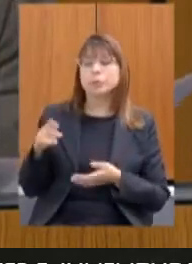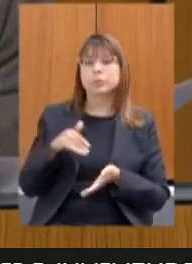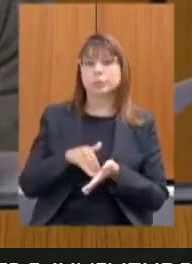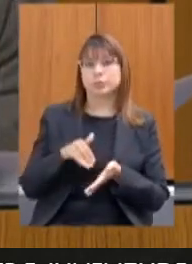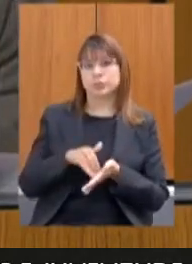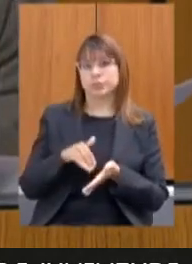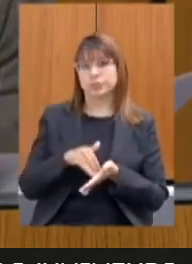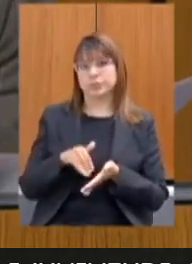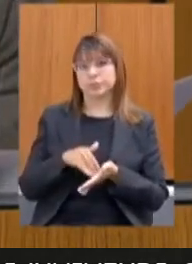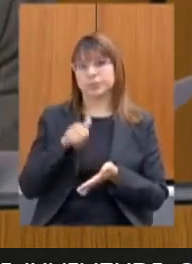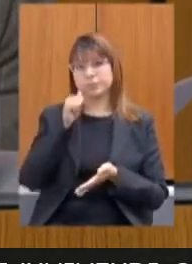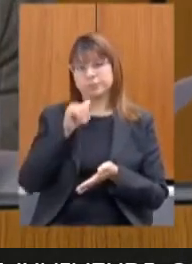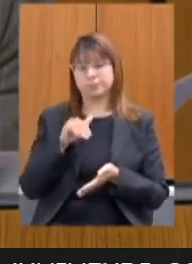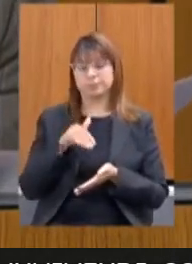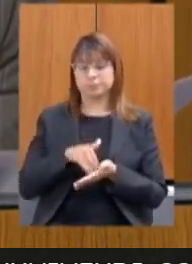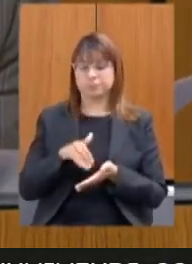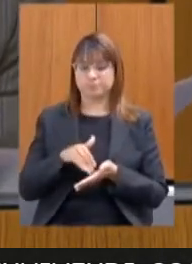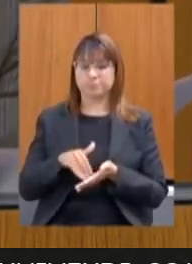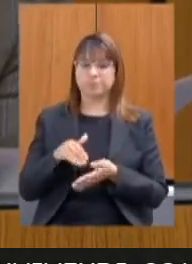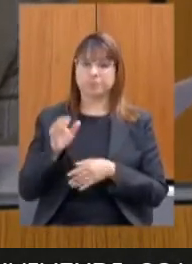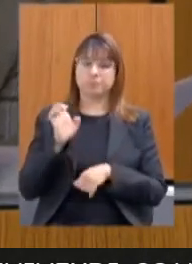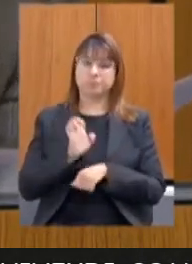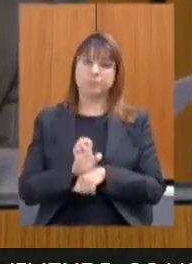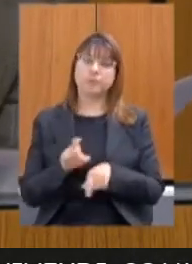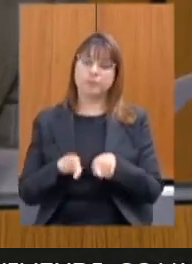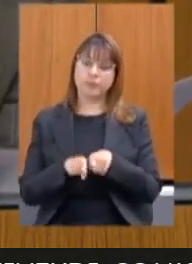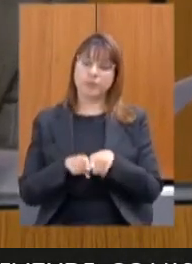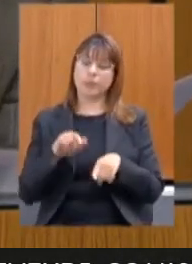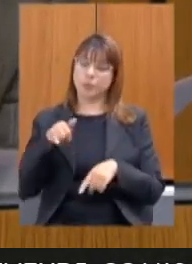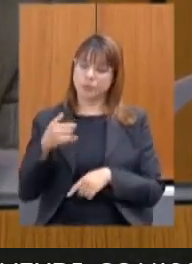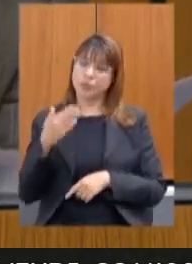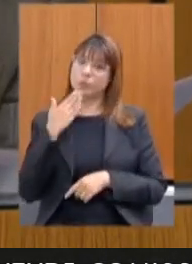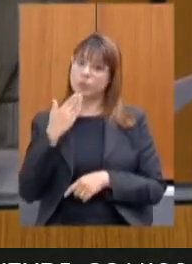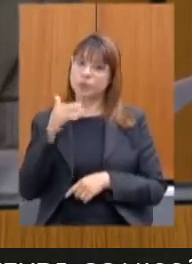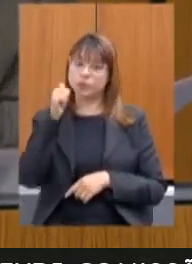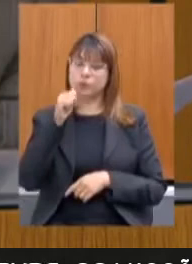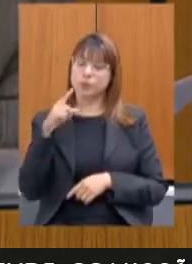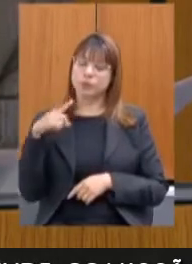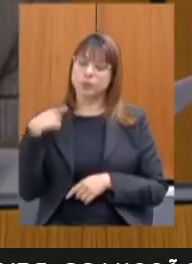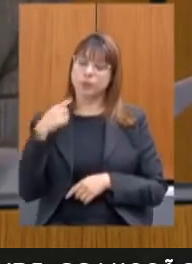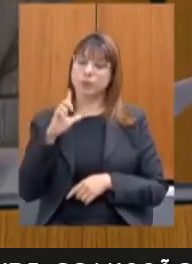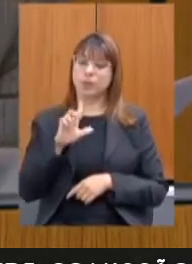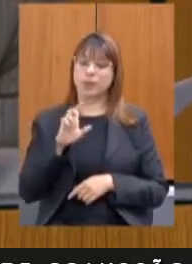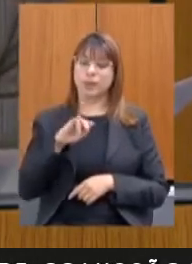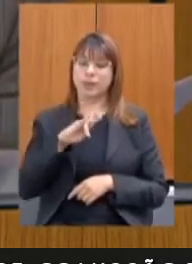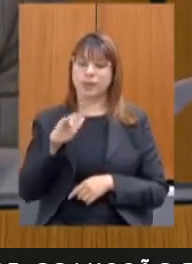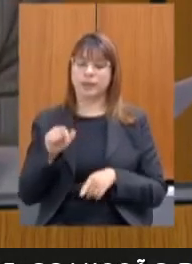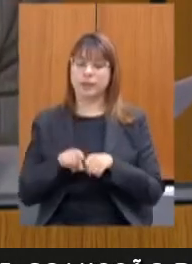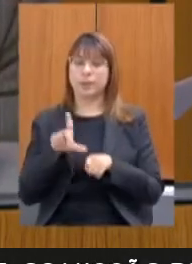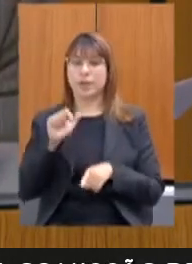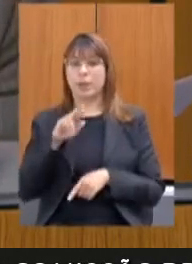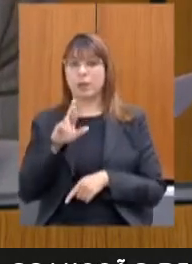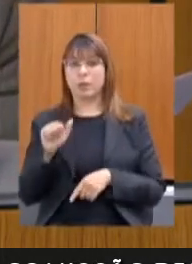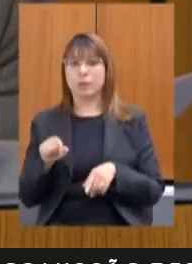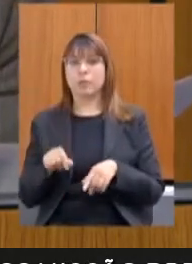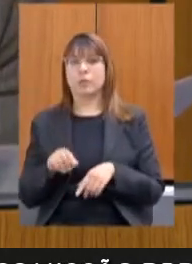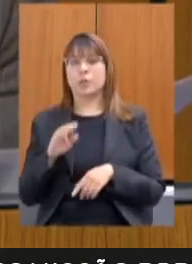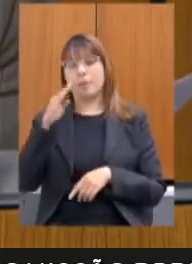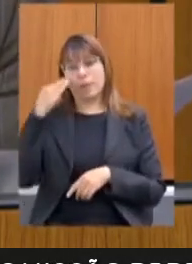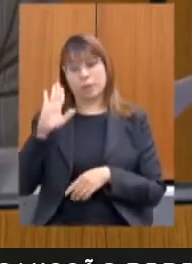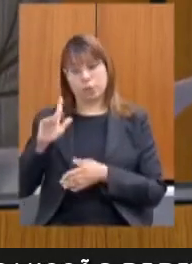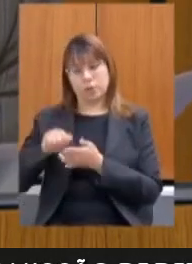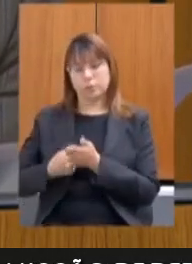secretária de estado e já pedi a deputada Leninha a deputada Laura a Beatriz já assinou aqui